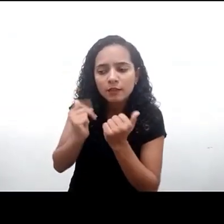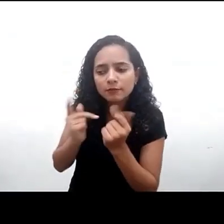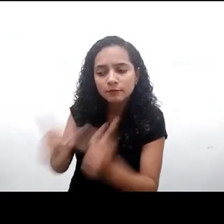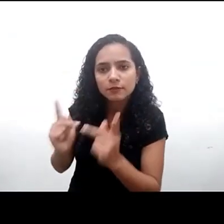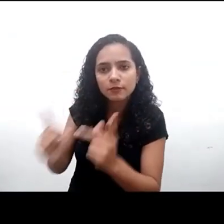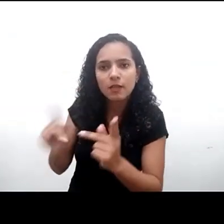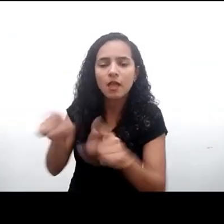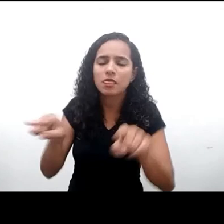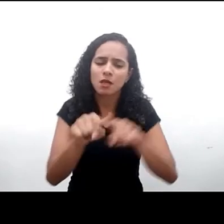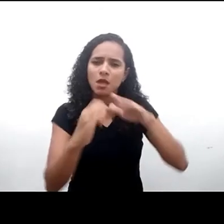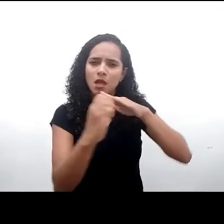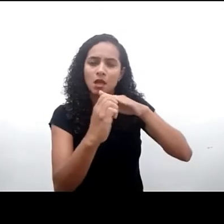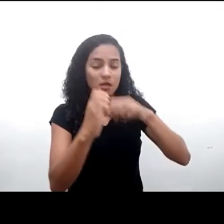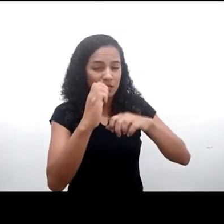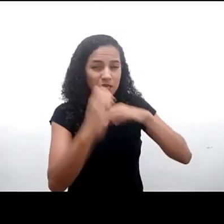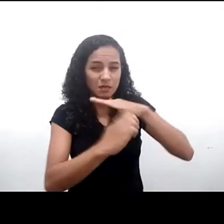estados